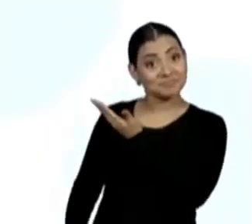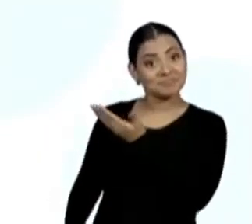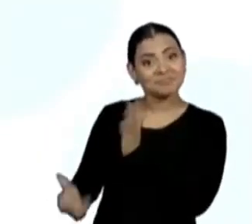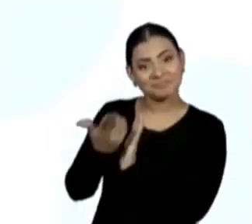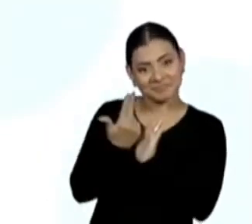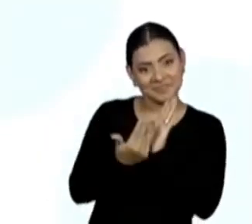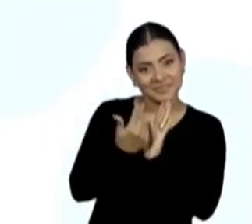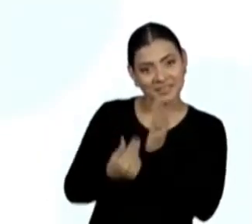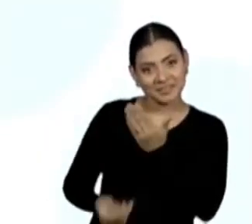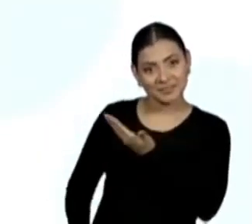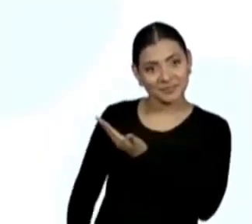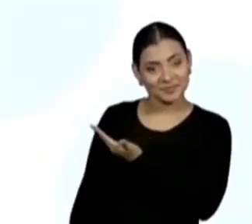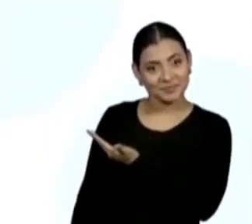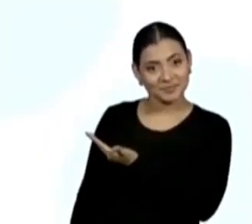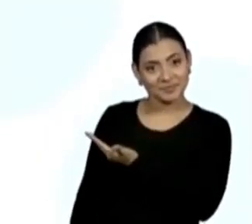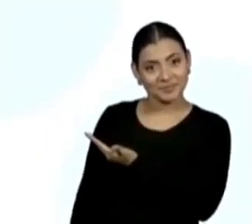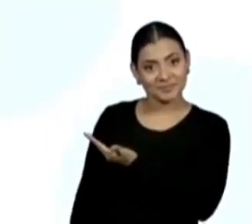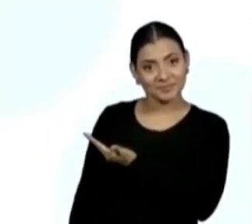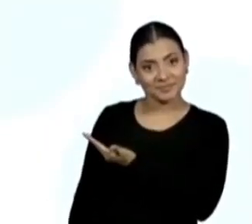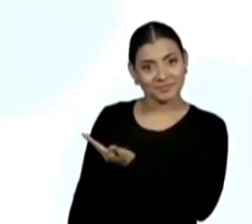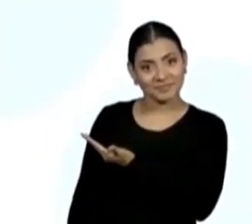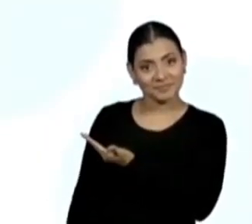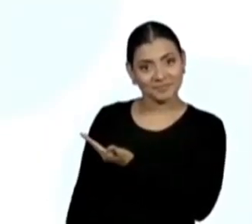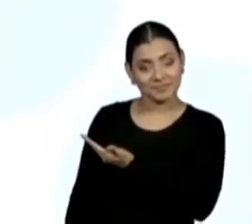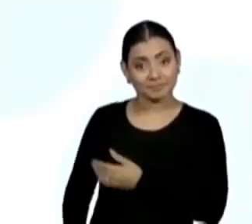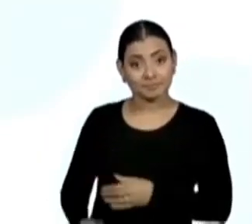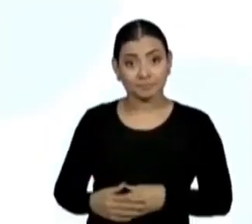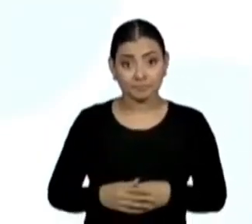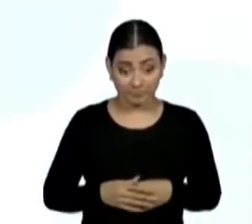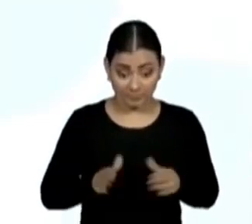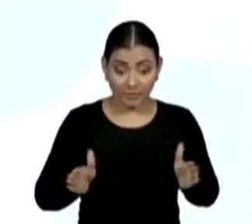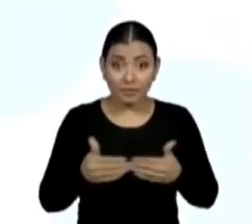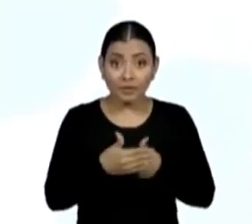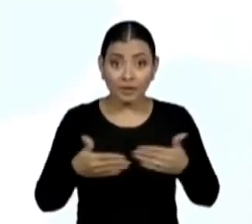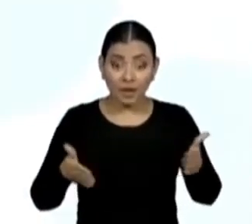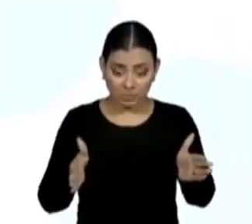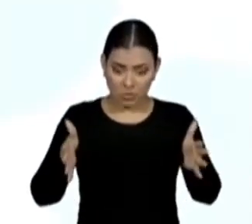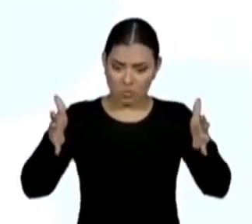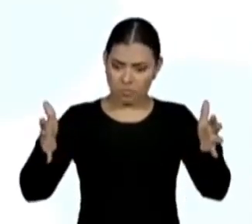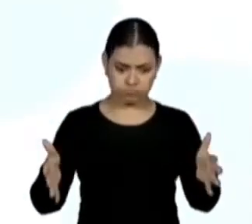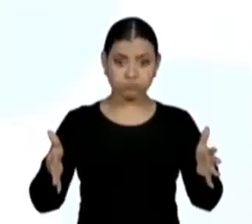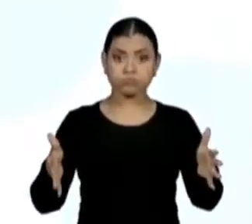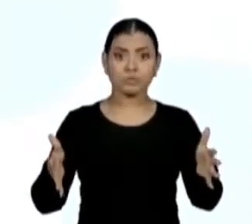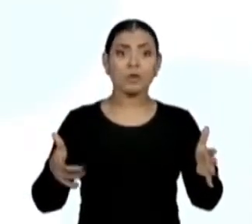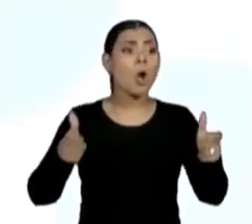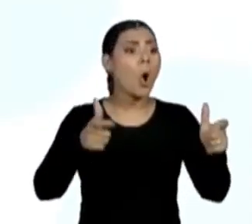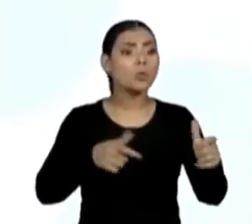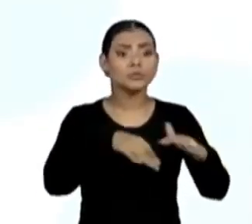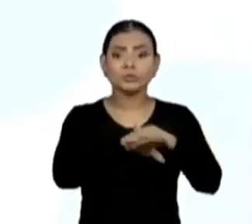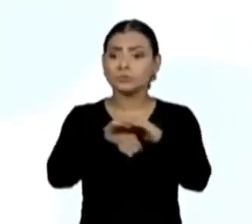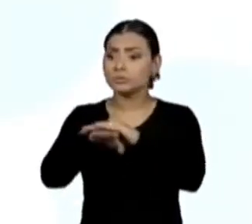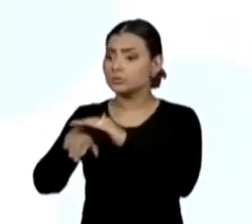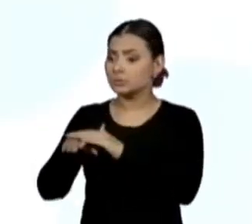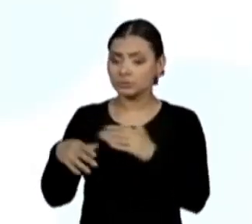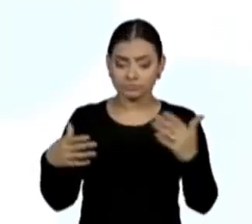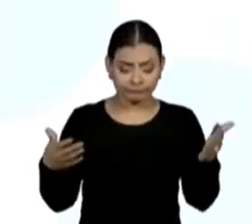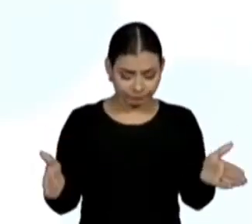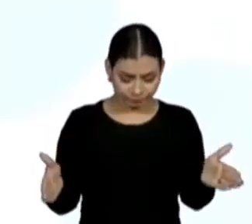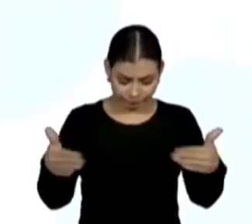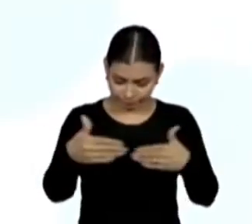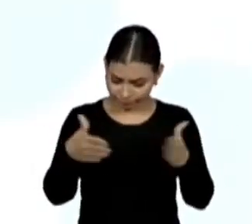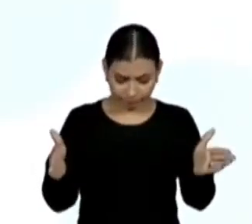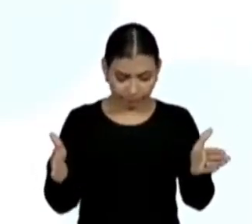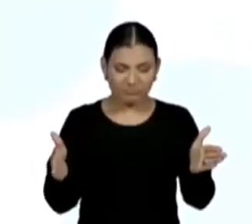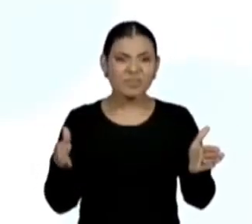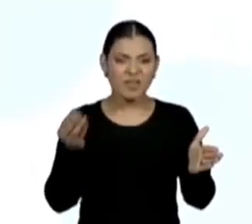Observe aí a caixa. Como a caixa era grande e ela não tinha lugar para guardá-la, decidiu